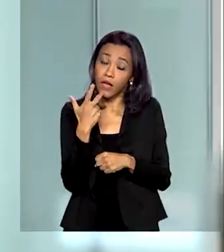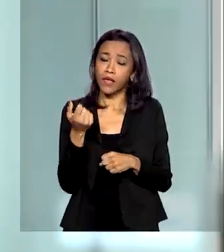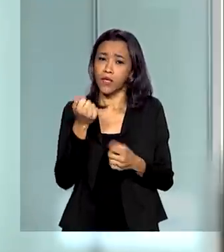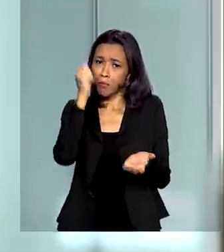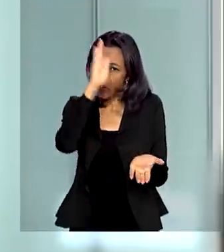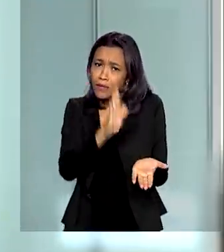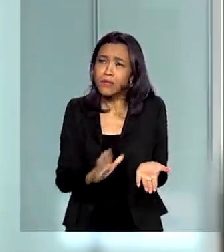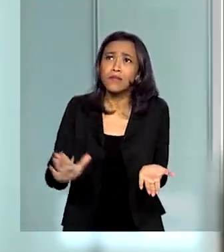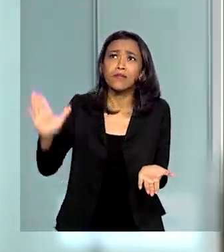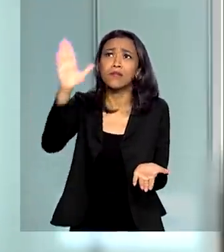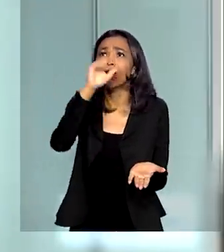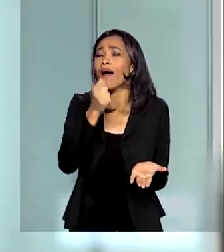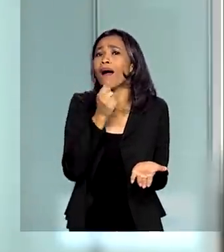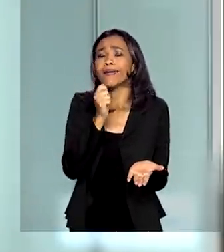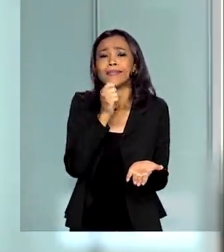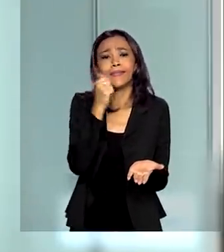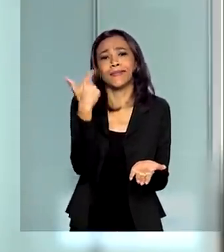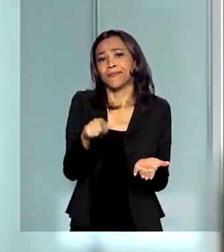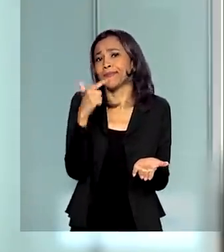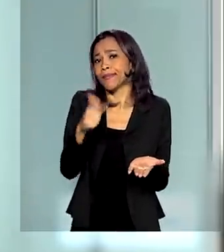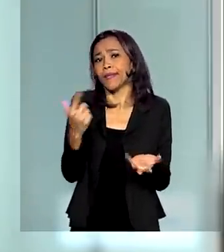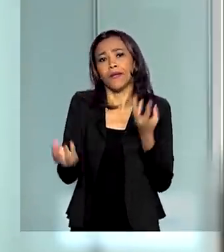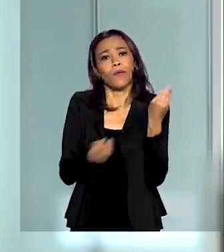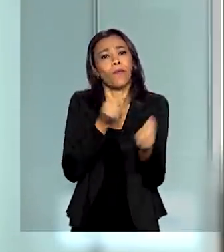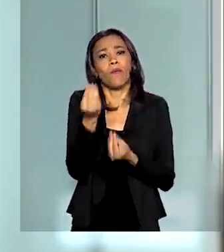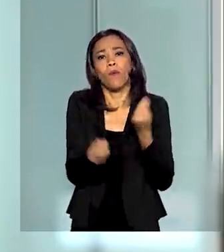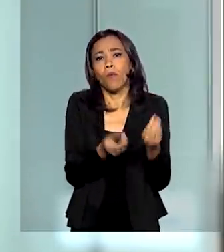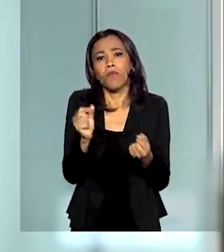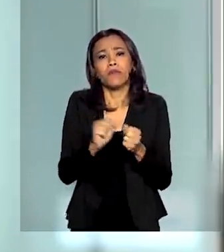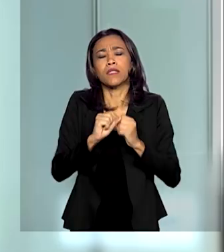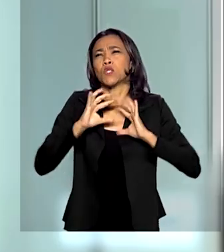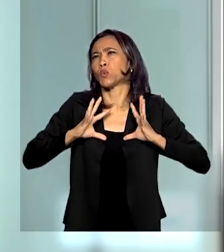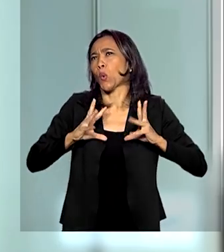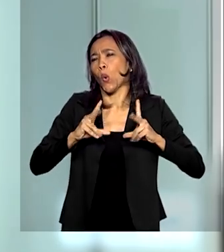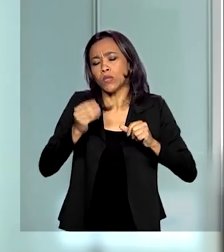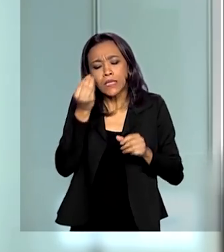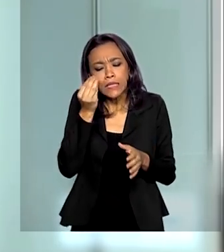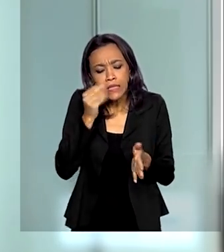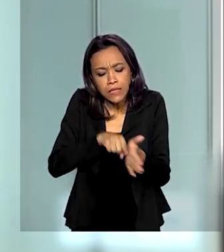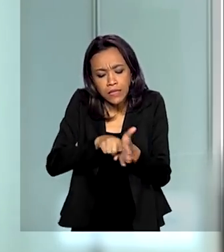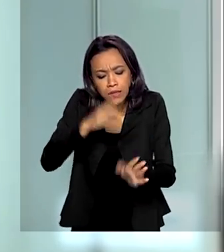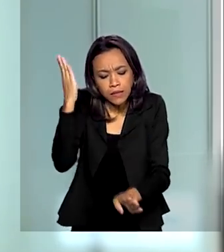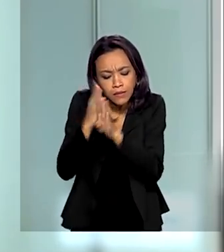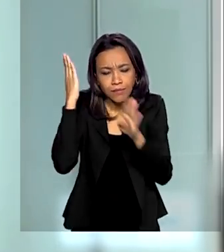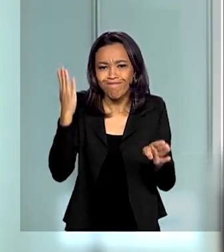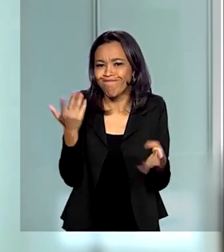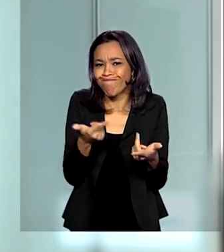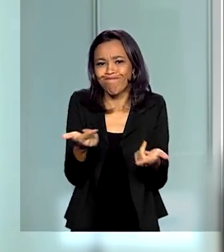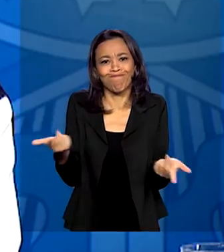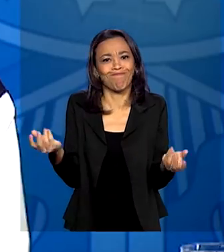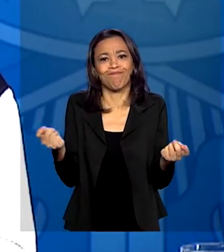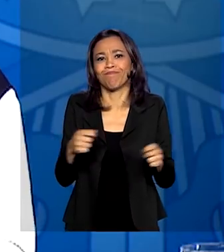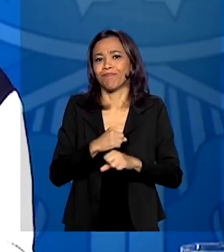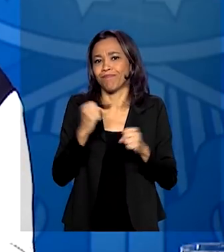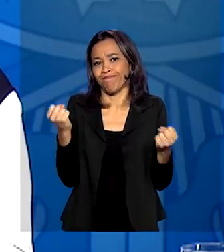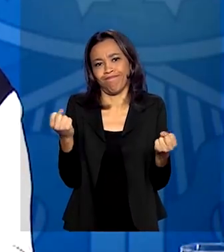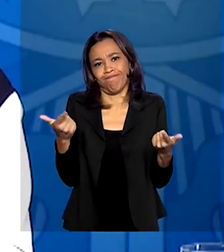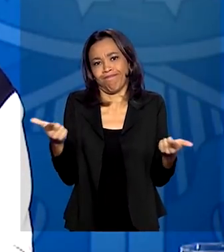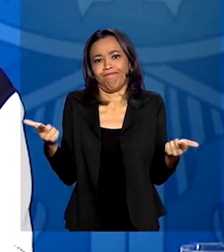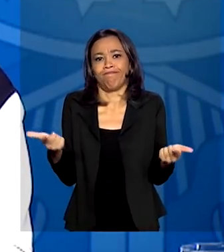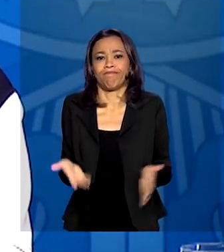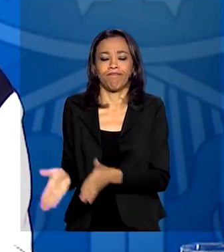ainda não ter condições de realizar todos os testes que deveria de covid-19. Se